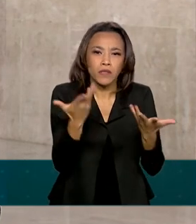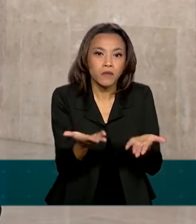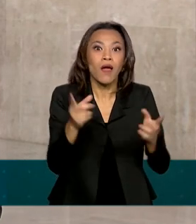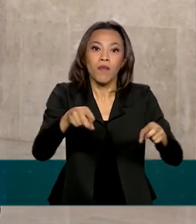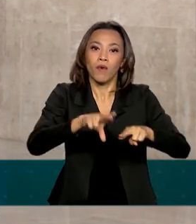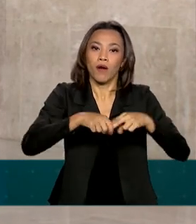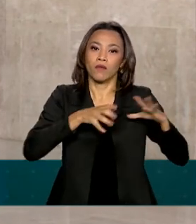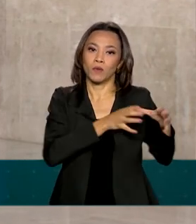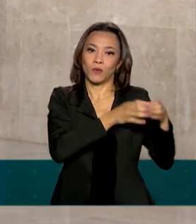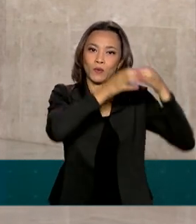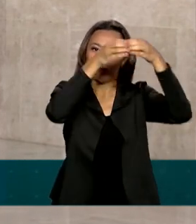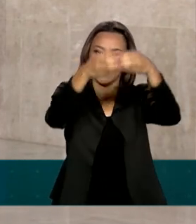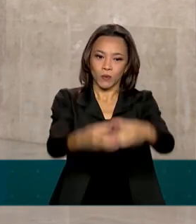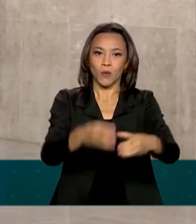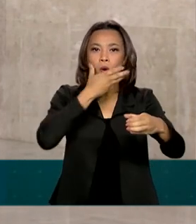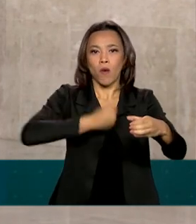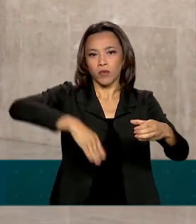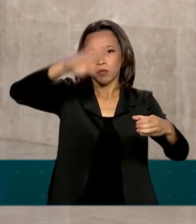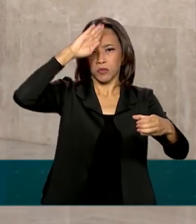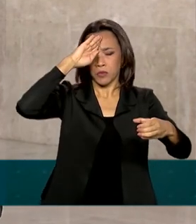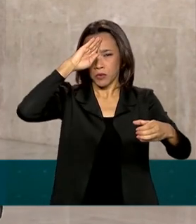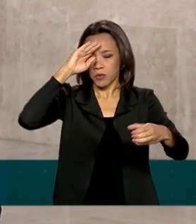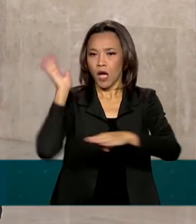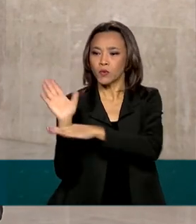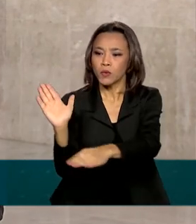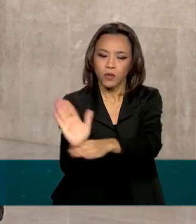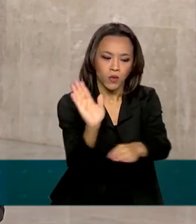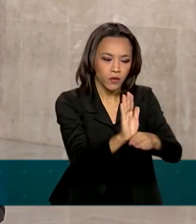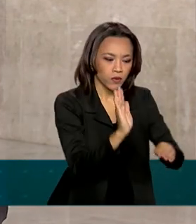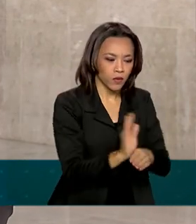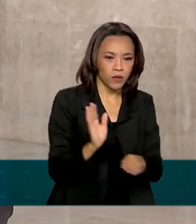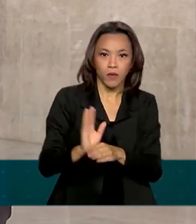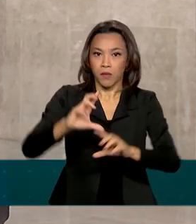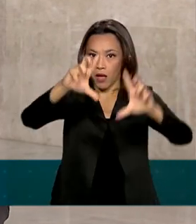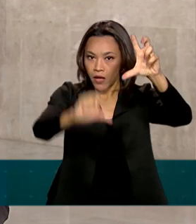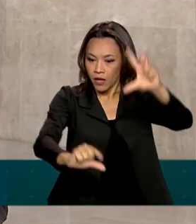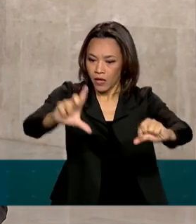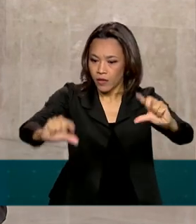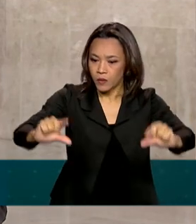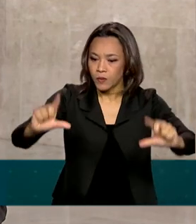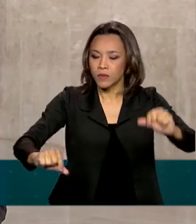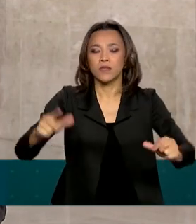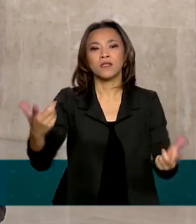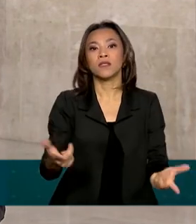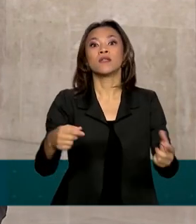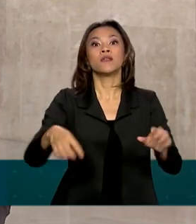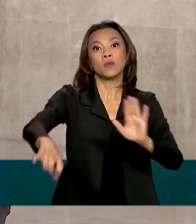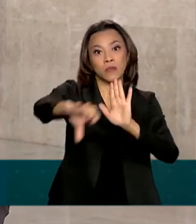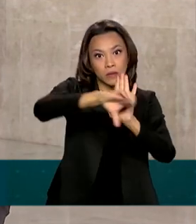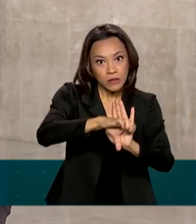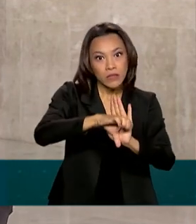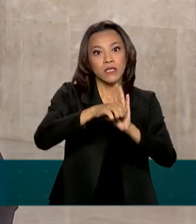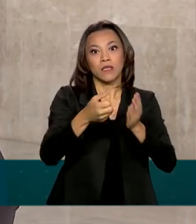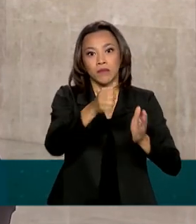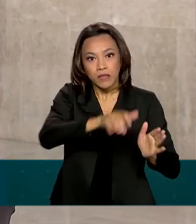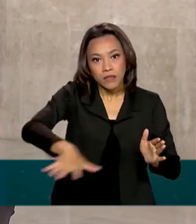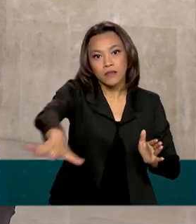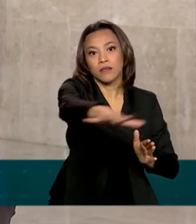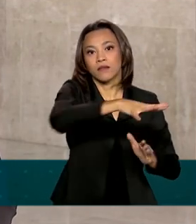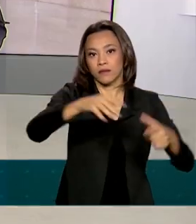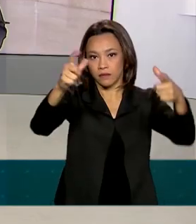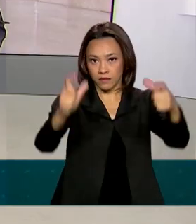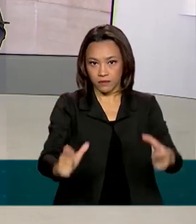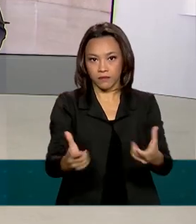Verde Brasil, de envio de homens das Forças Armadas para trabalhar no combate a crimes ambientais nessas áreas, nesses biomas brasileiros.